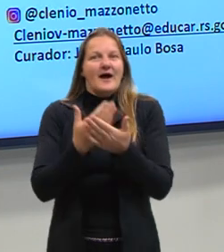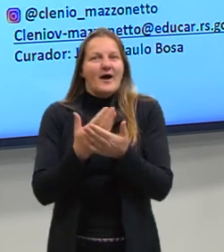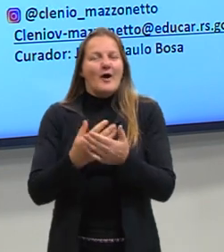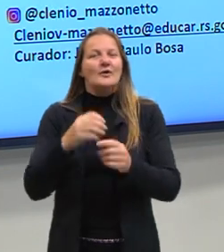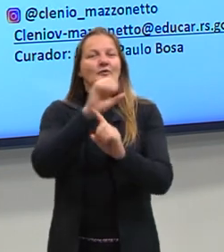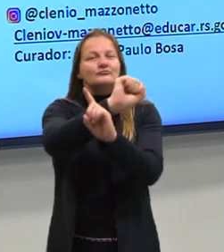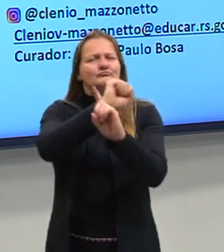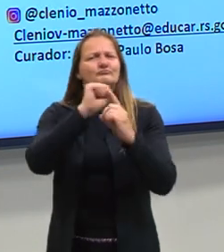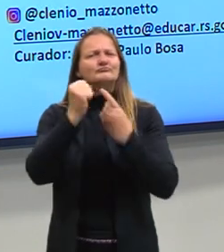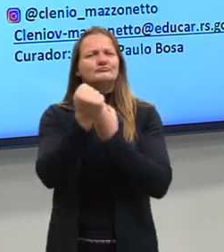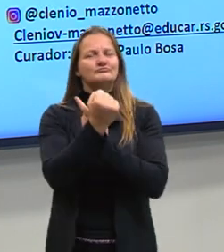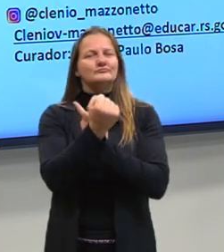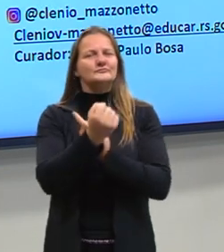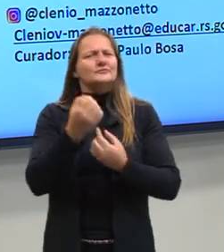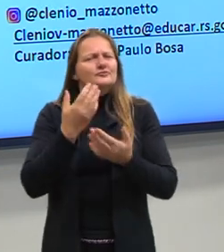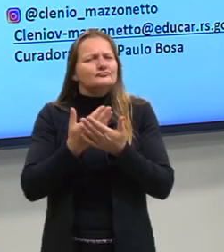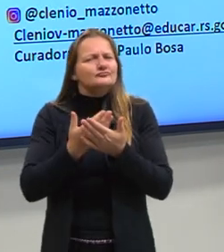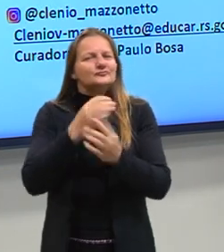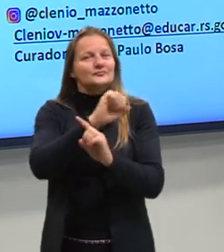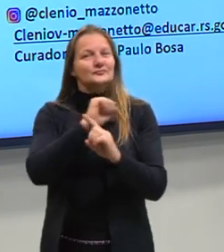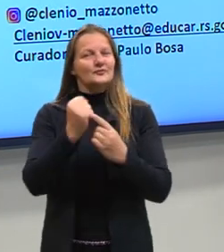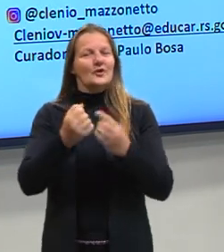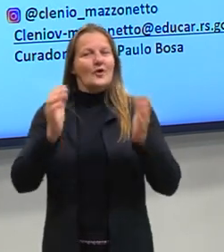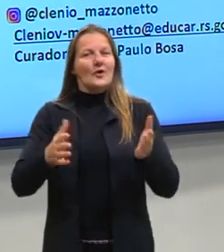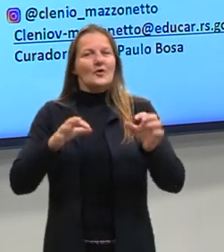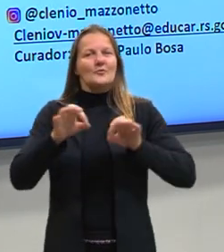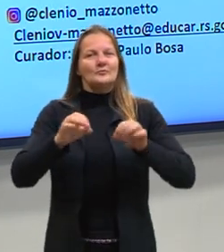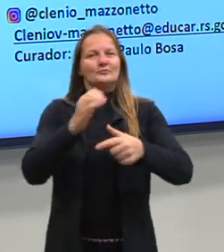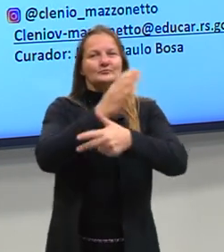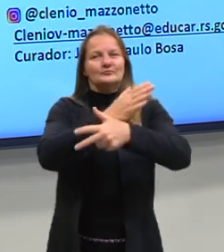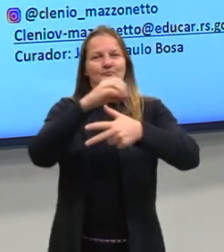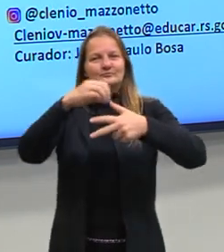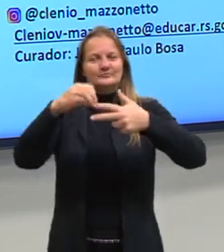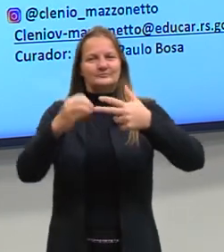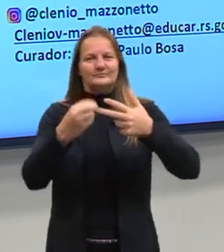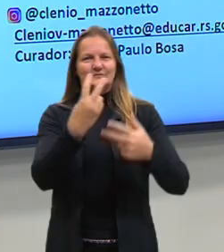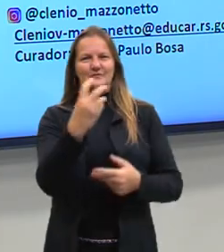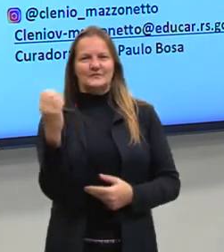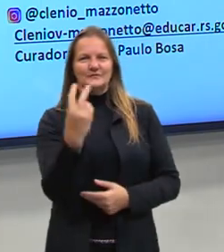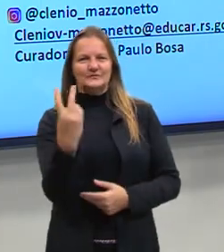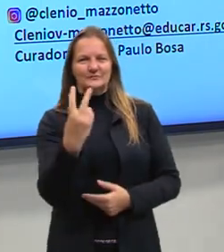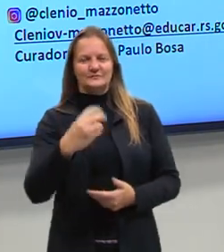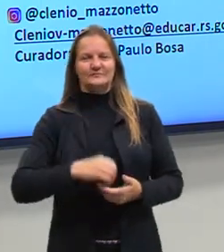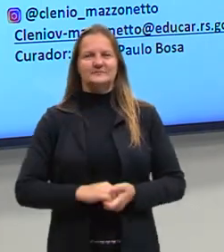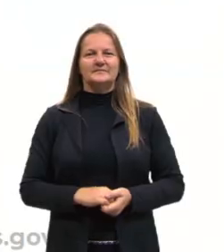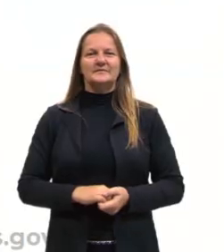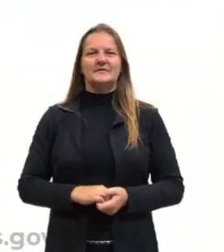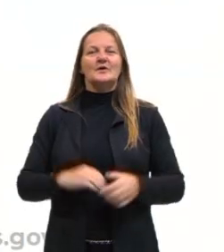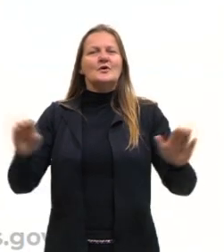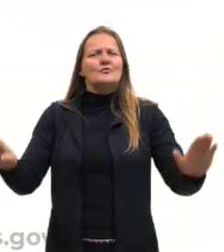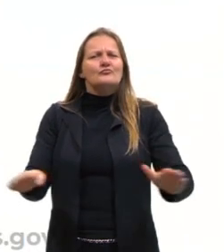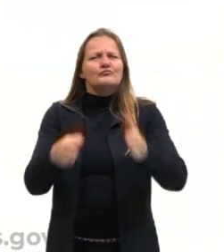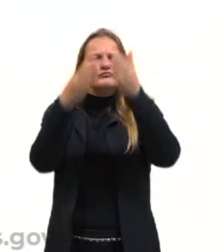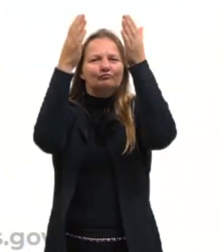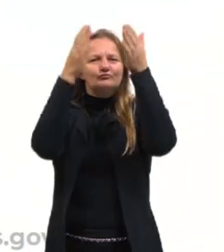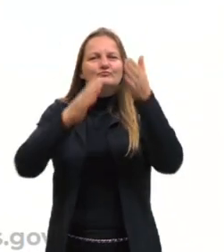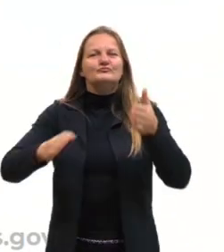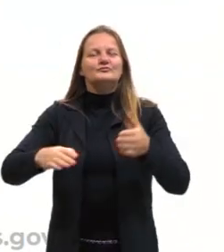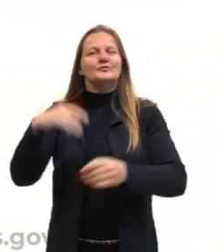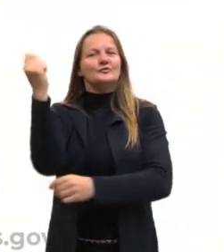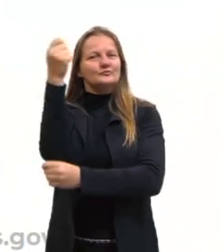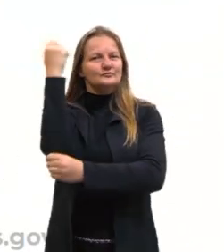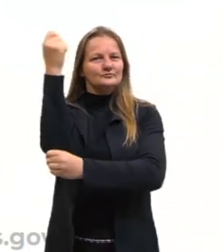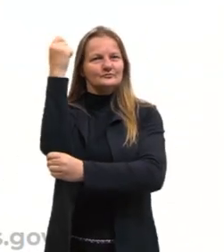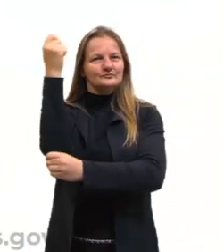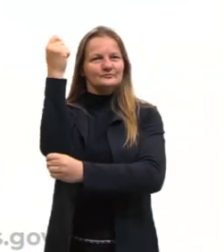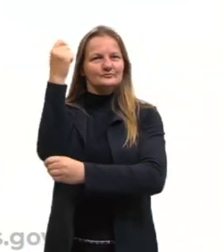aula de sociologia desse projeto pré-ENEM 2022, da Secretaria de Educação aqui do Rio